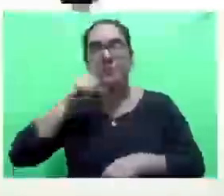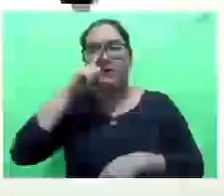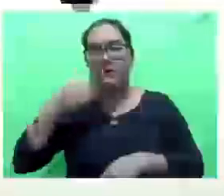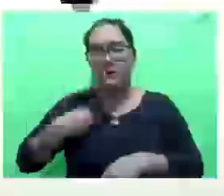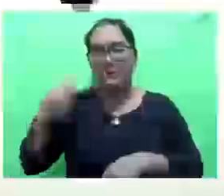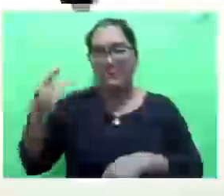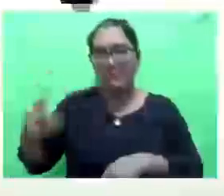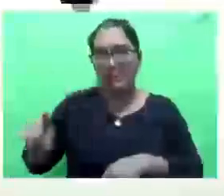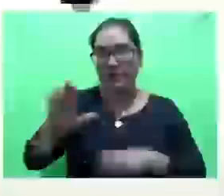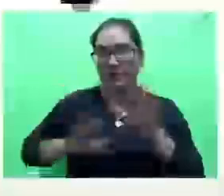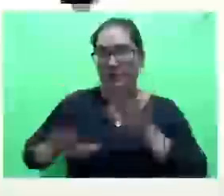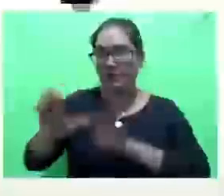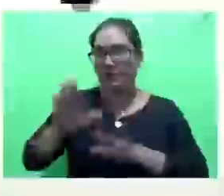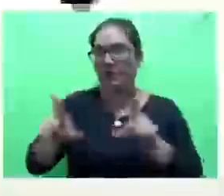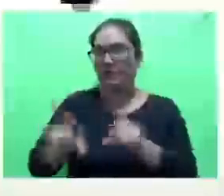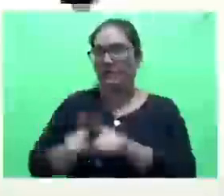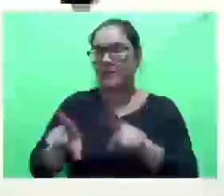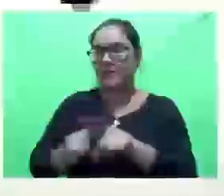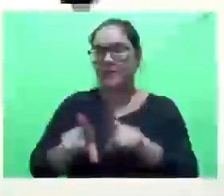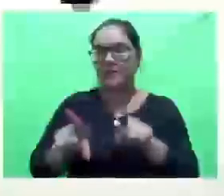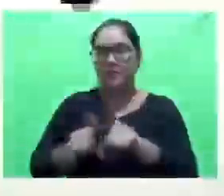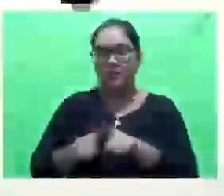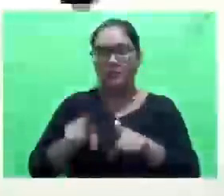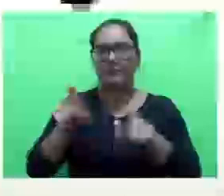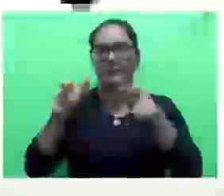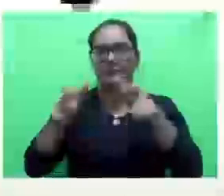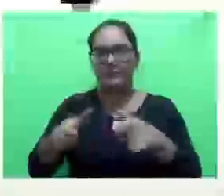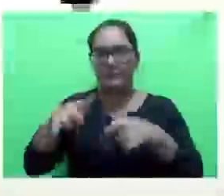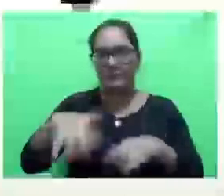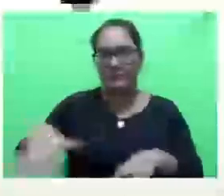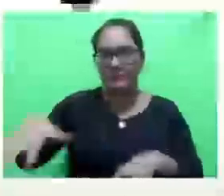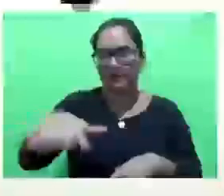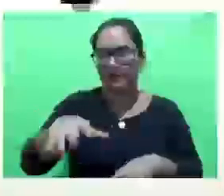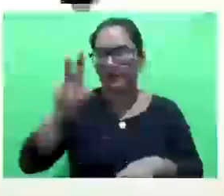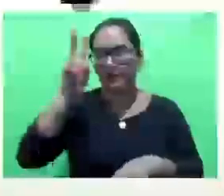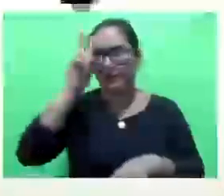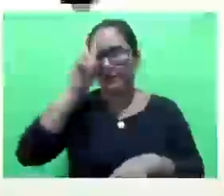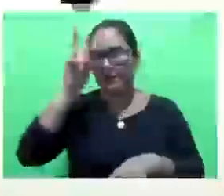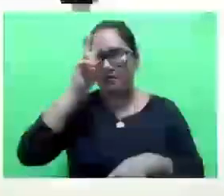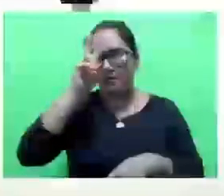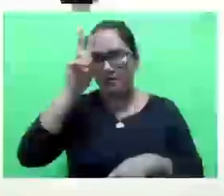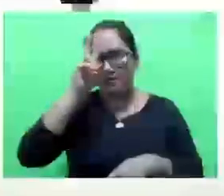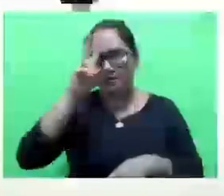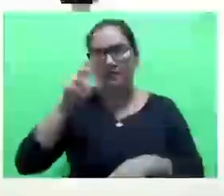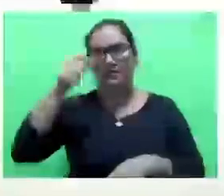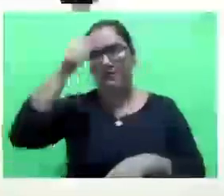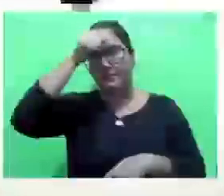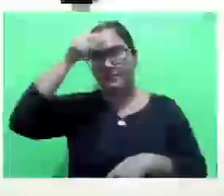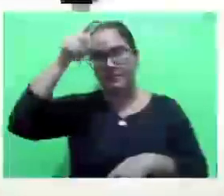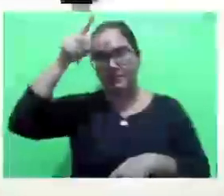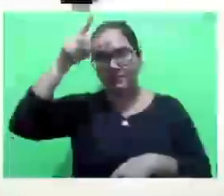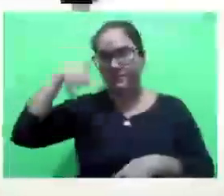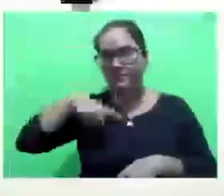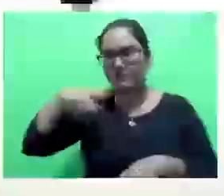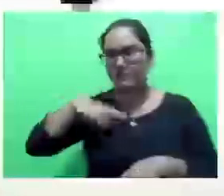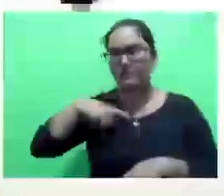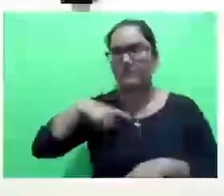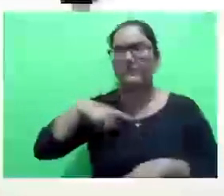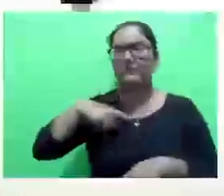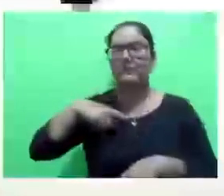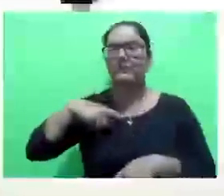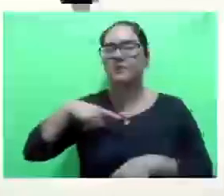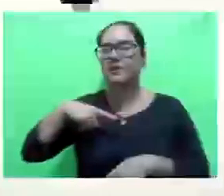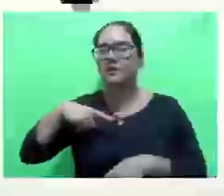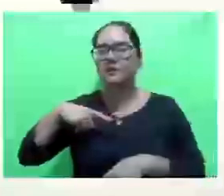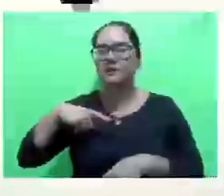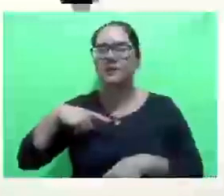mas como cidadãos que transitavam pelo local. Lembrando que a prefeitura tinha o alvará, eles tinham licença para